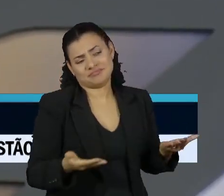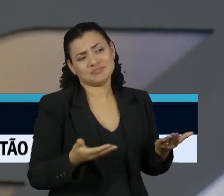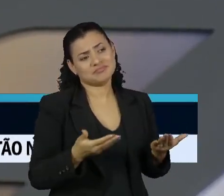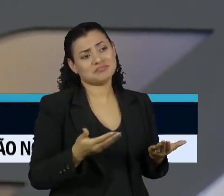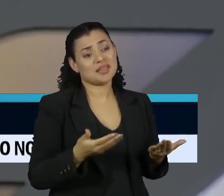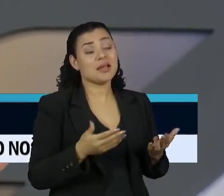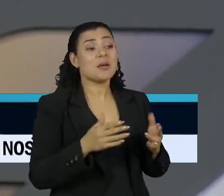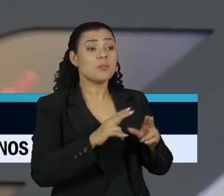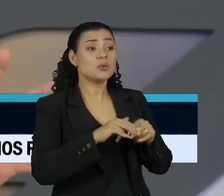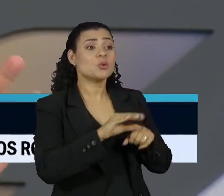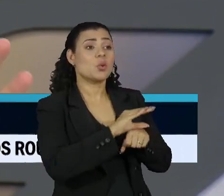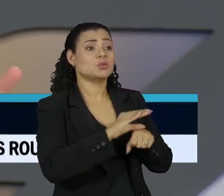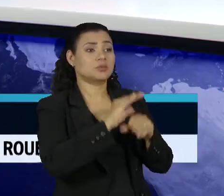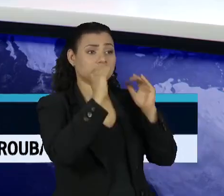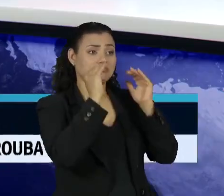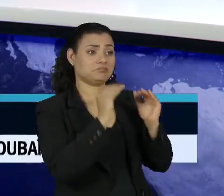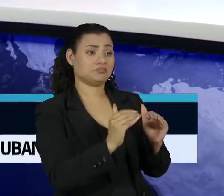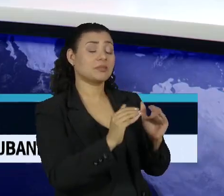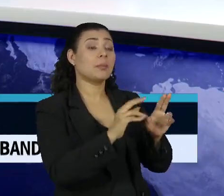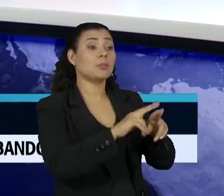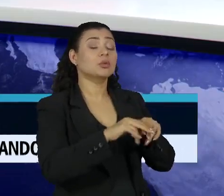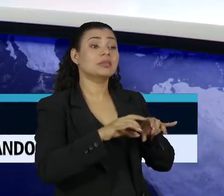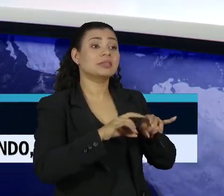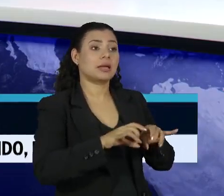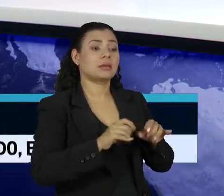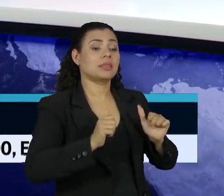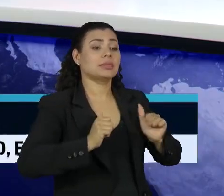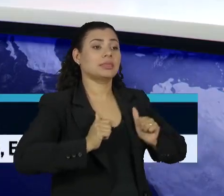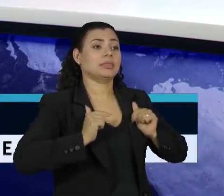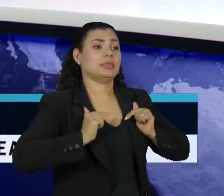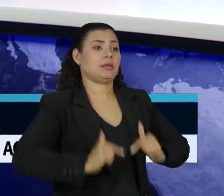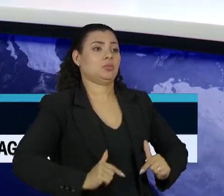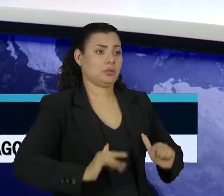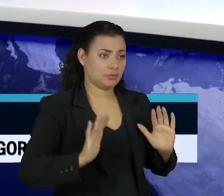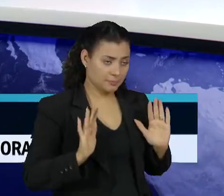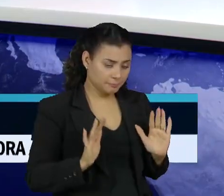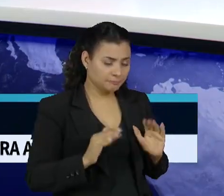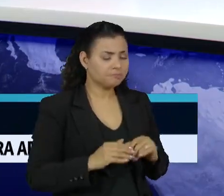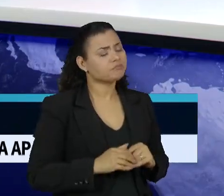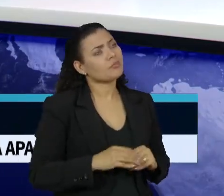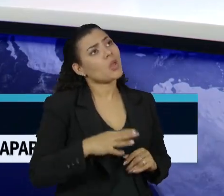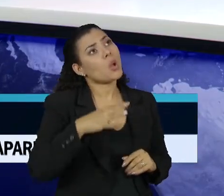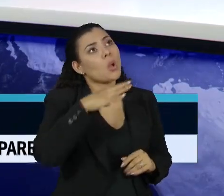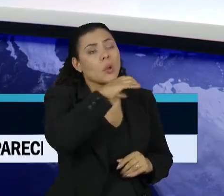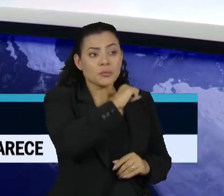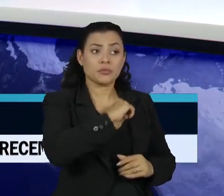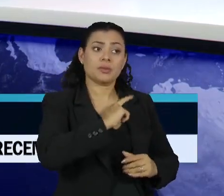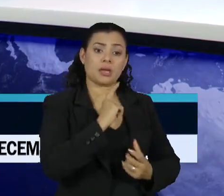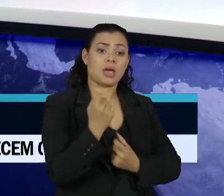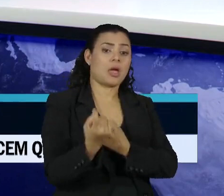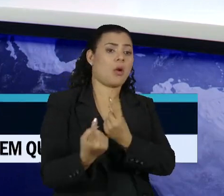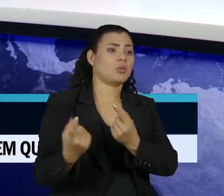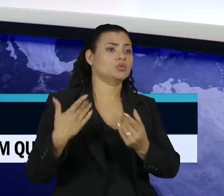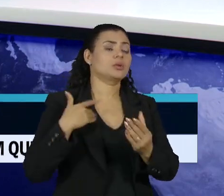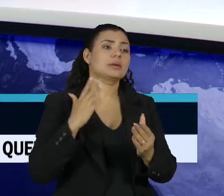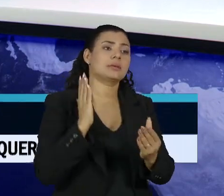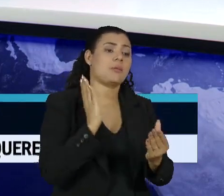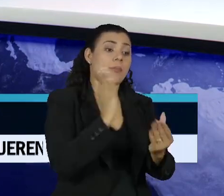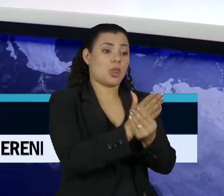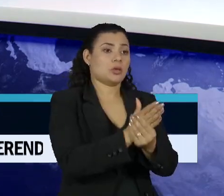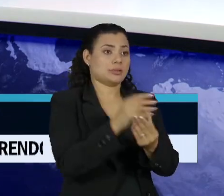à luz da Constituição, técnica, tanto quanto possível, neutra. É claro que nos processos onde ele tiver